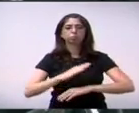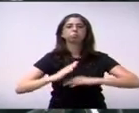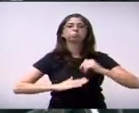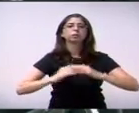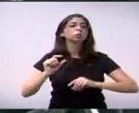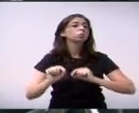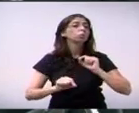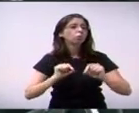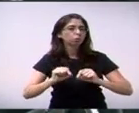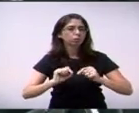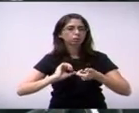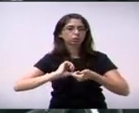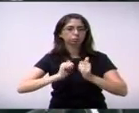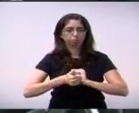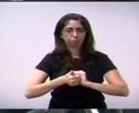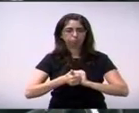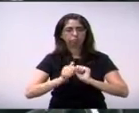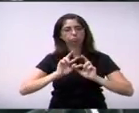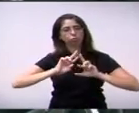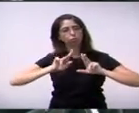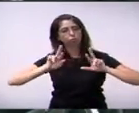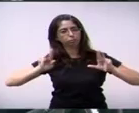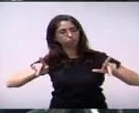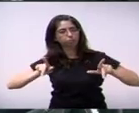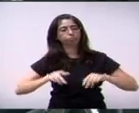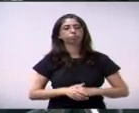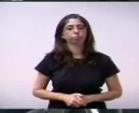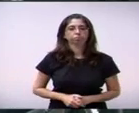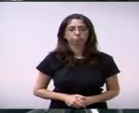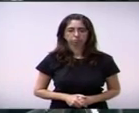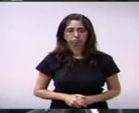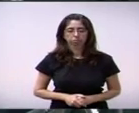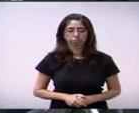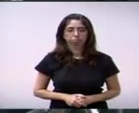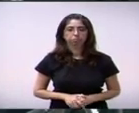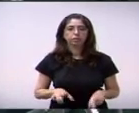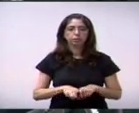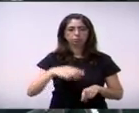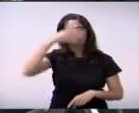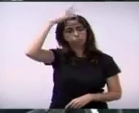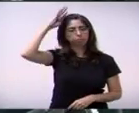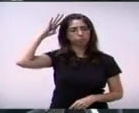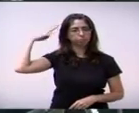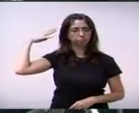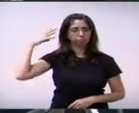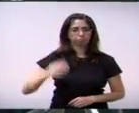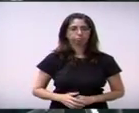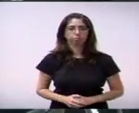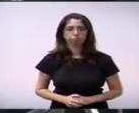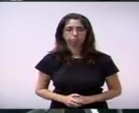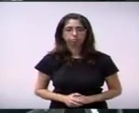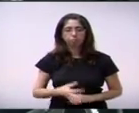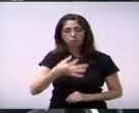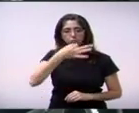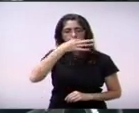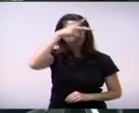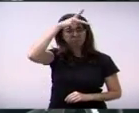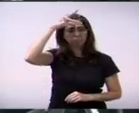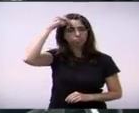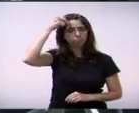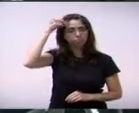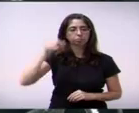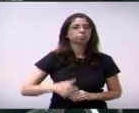modalidades esportivas. 212 da vereadora Ângela Duarte indica ao executivo